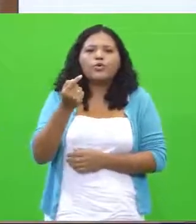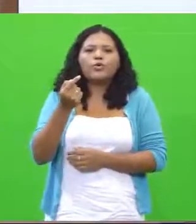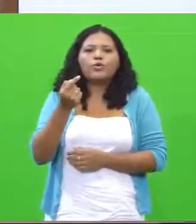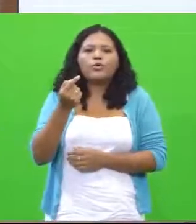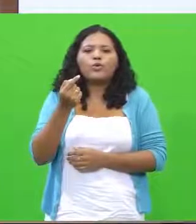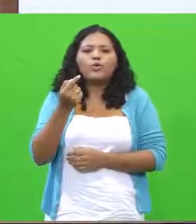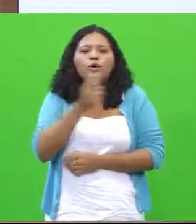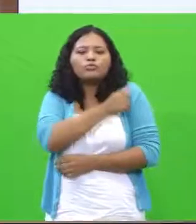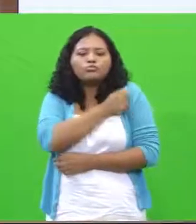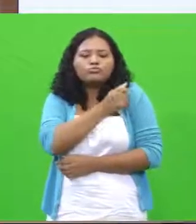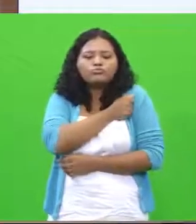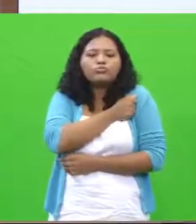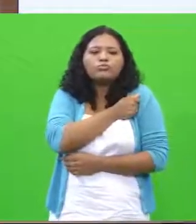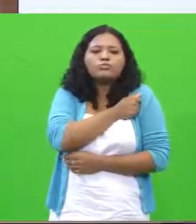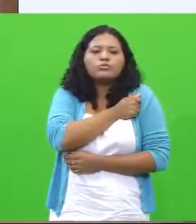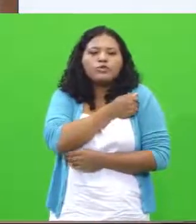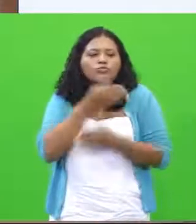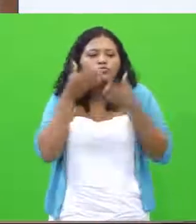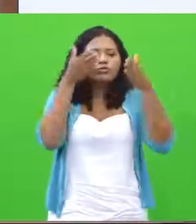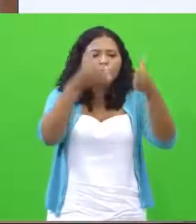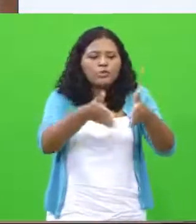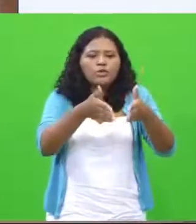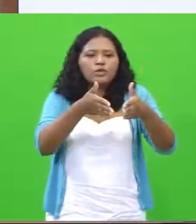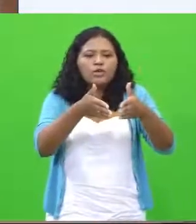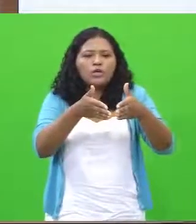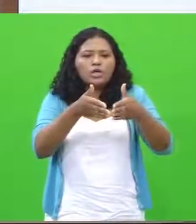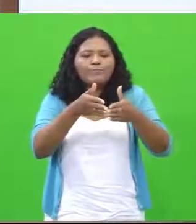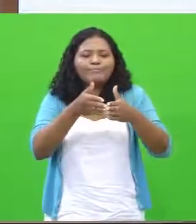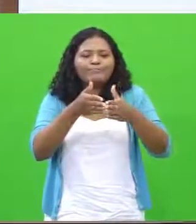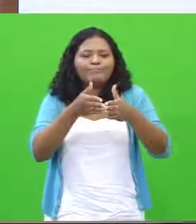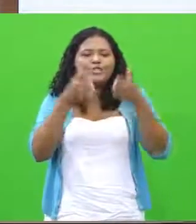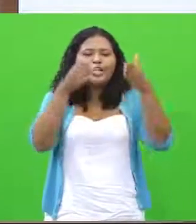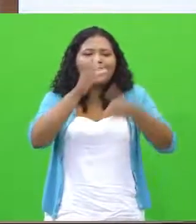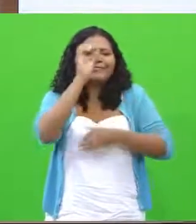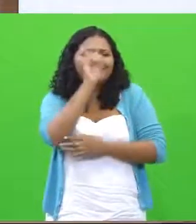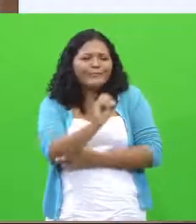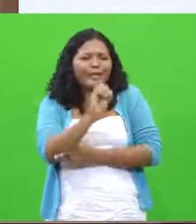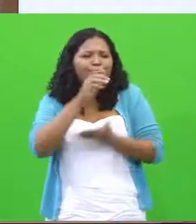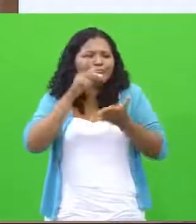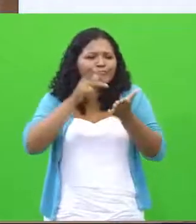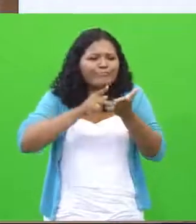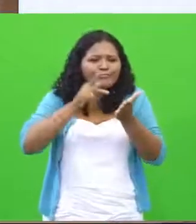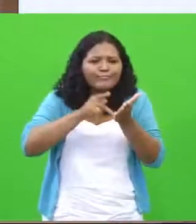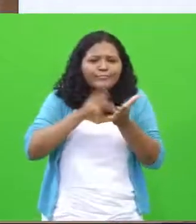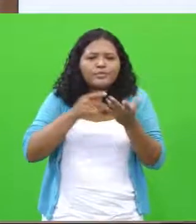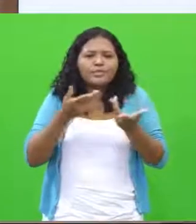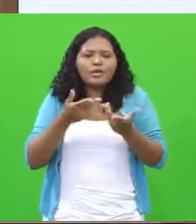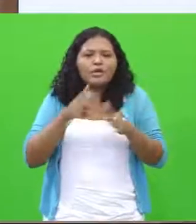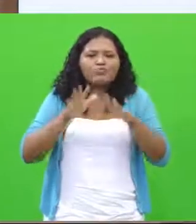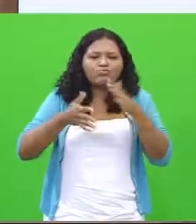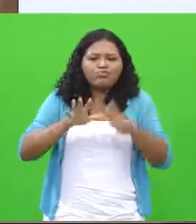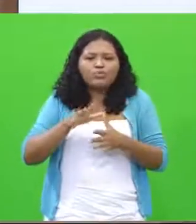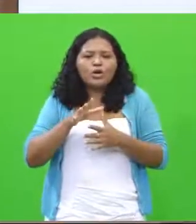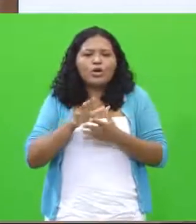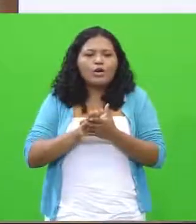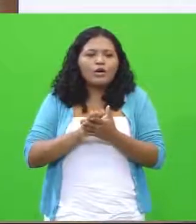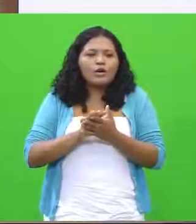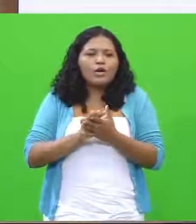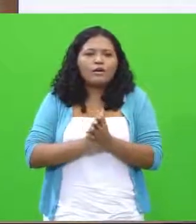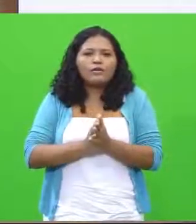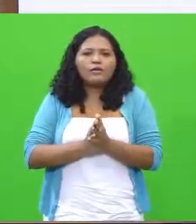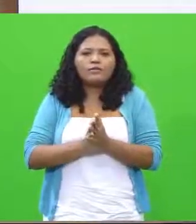nessa proposta, a chegar a nota zero. A maioria pontuou simplesmente